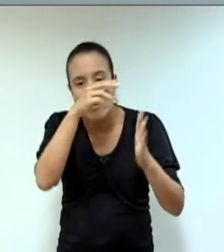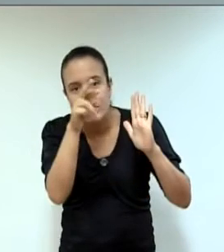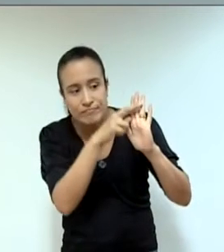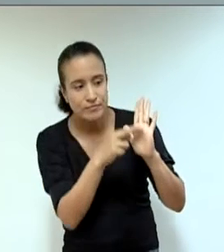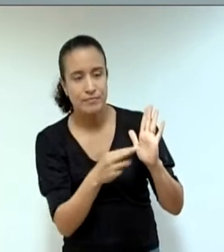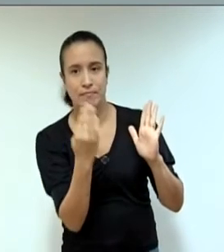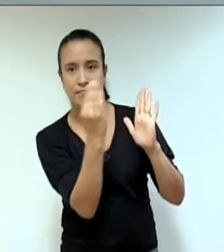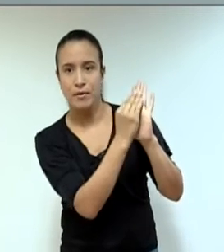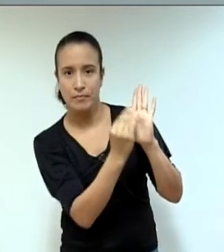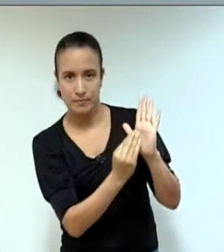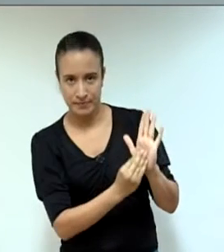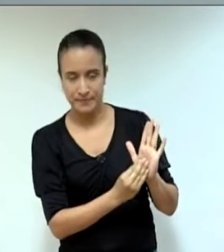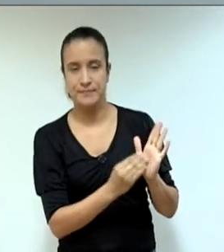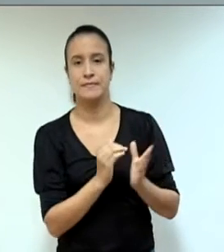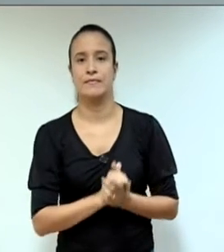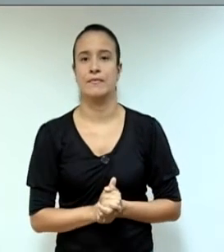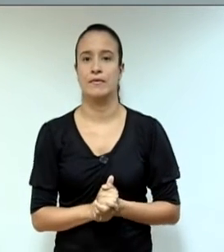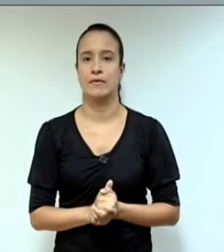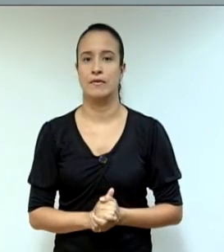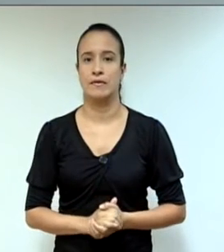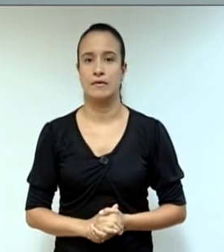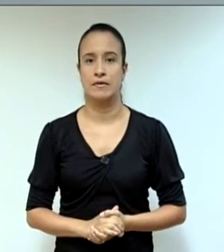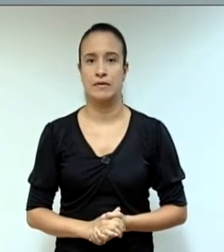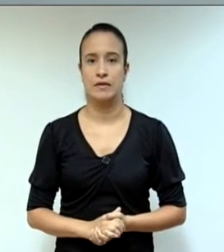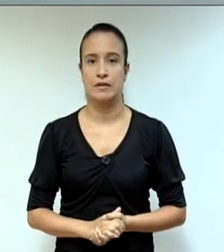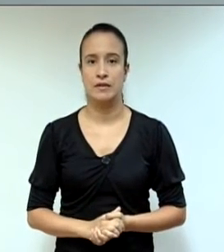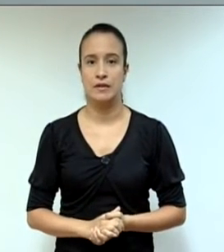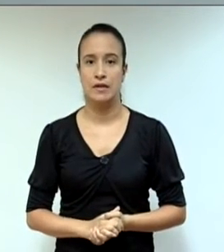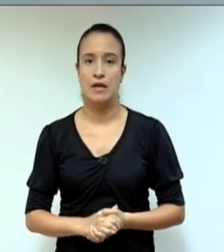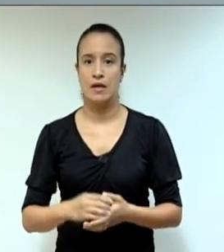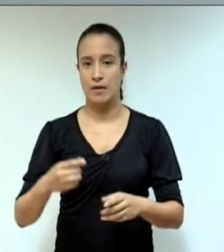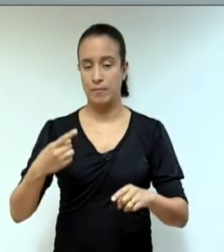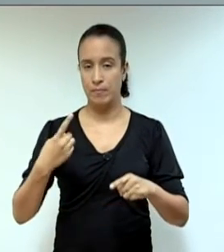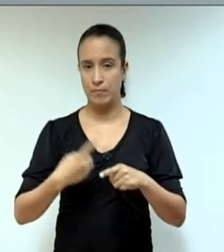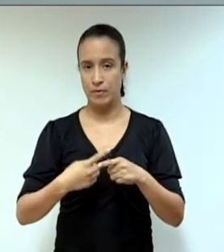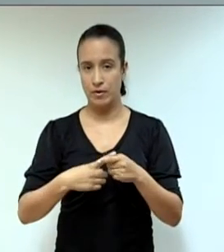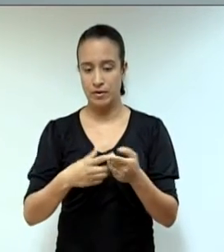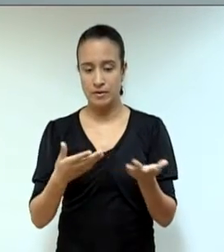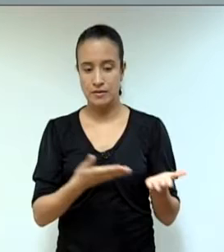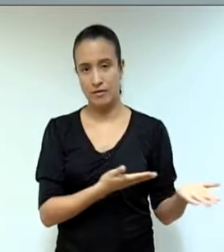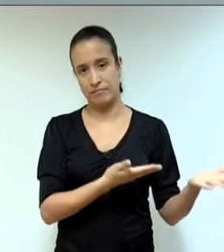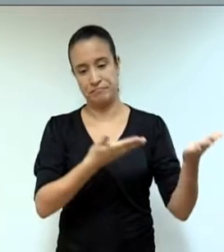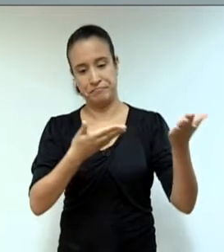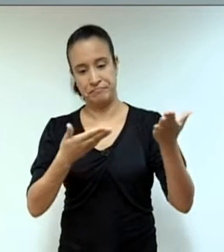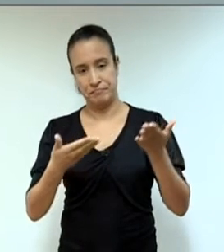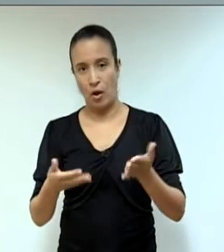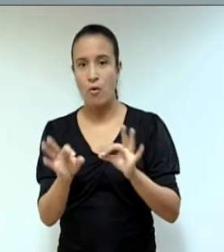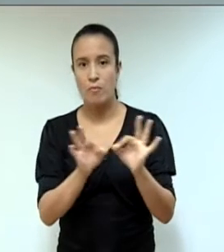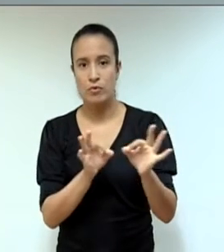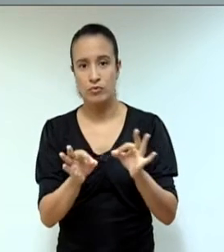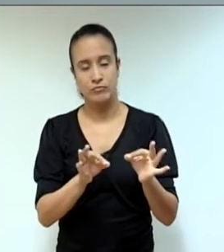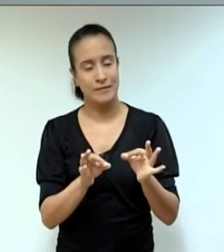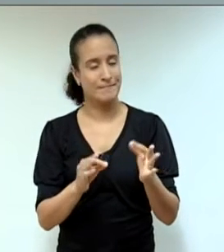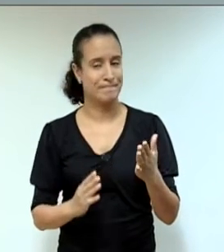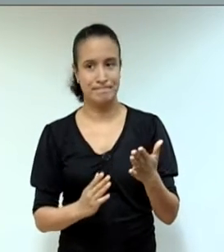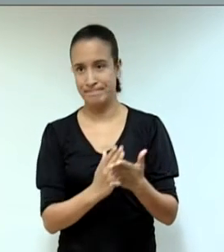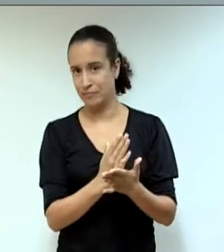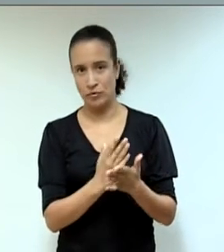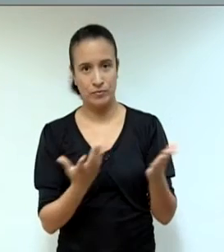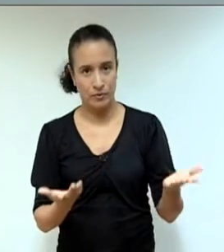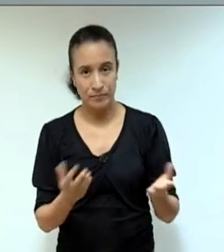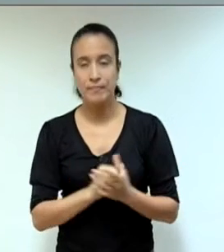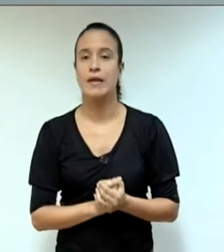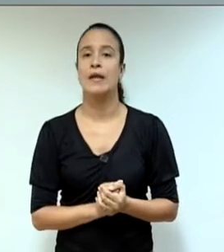na atual não, pois estava atribuído aos Procuradores o projeto reprovado. Diante do exposto, para